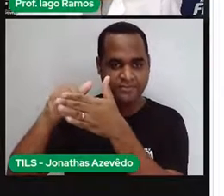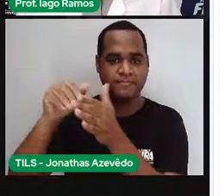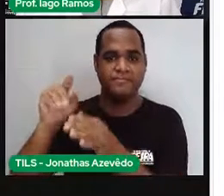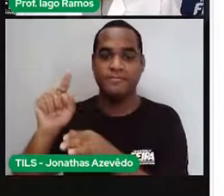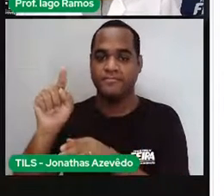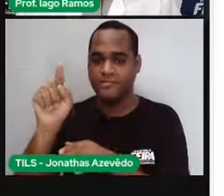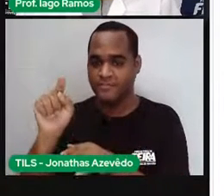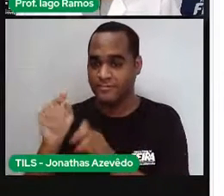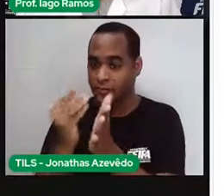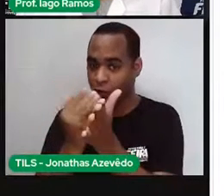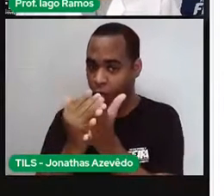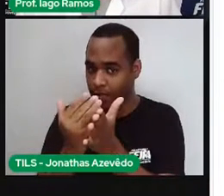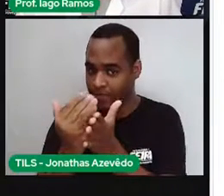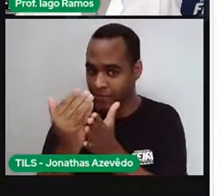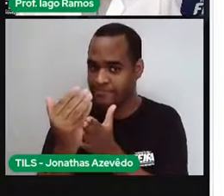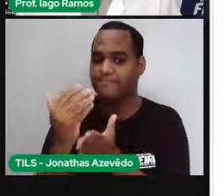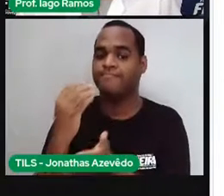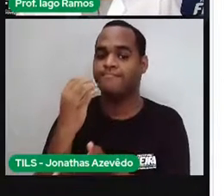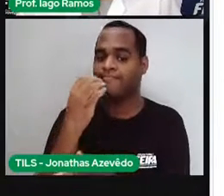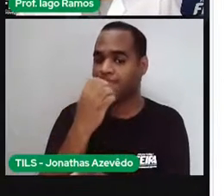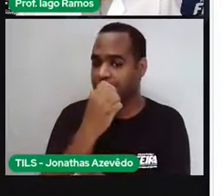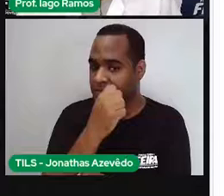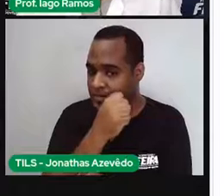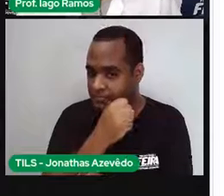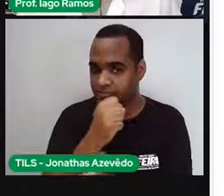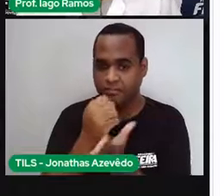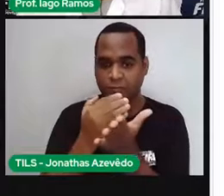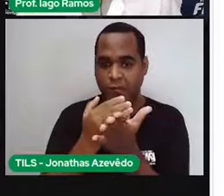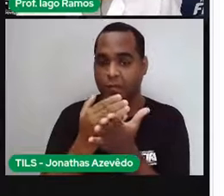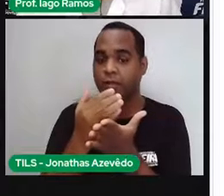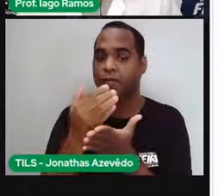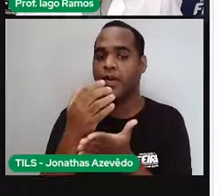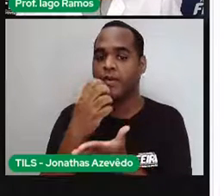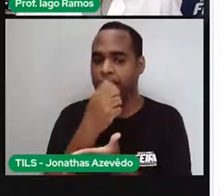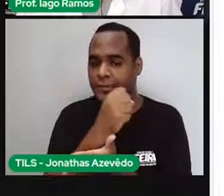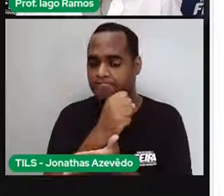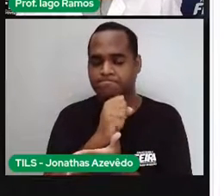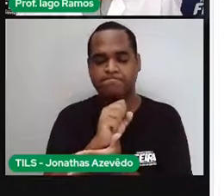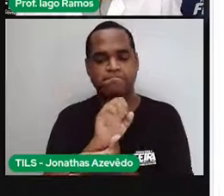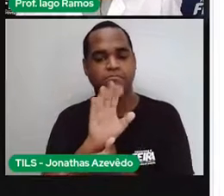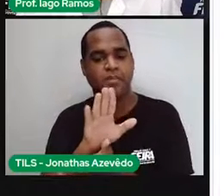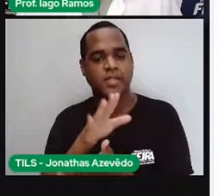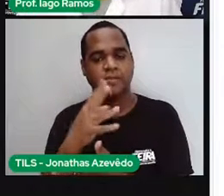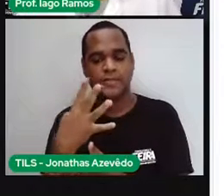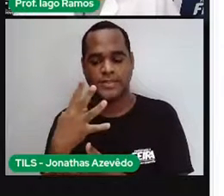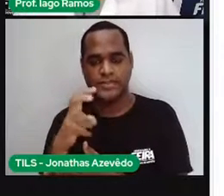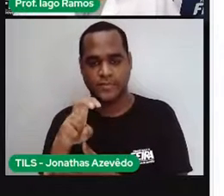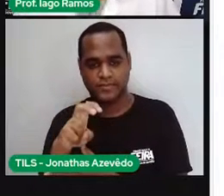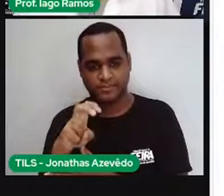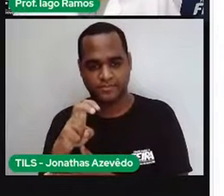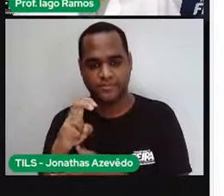você iniciou a sua corrida, onde você começou a correr, mais 45 metros.